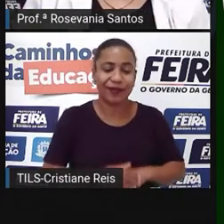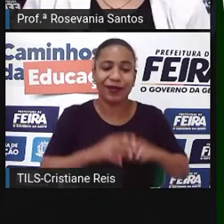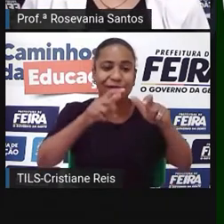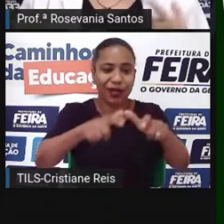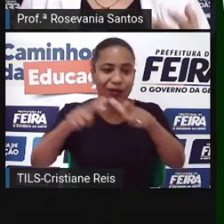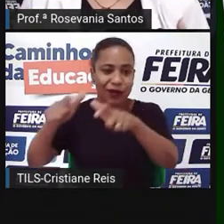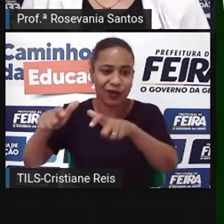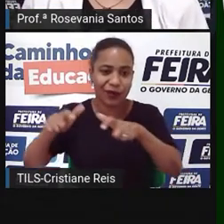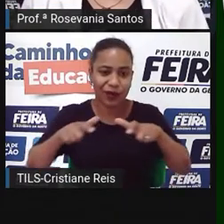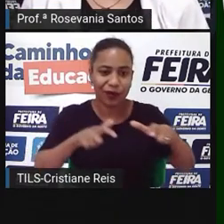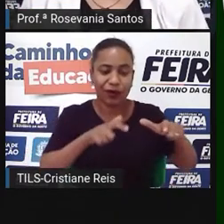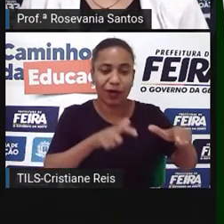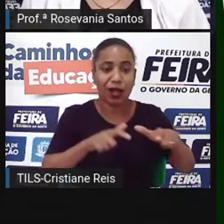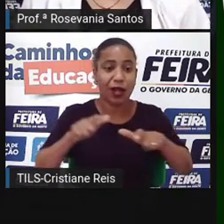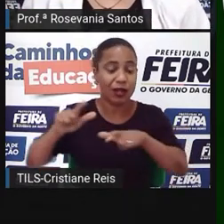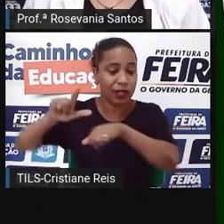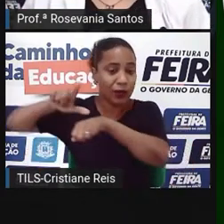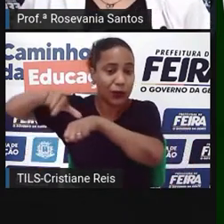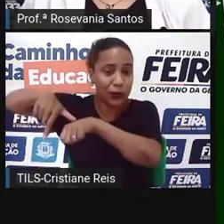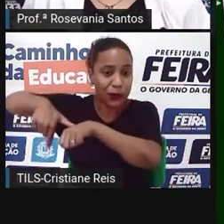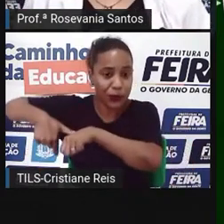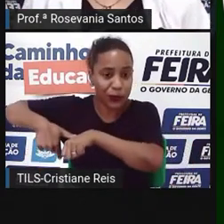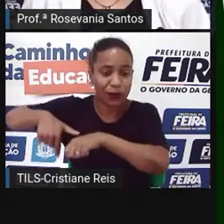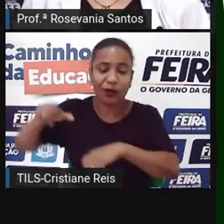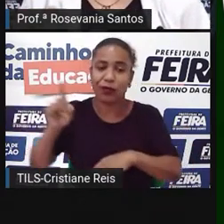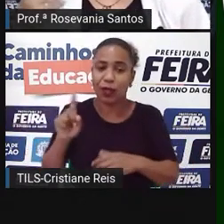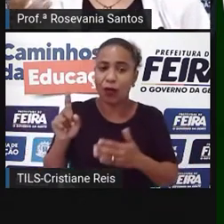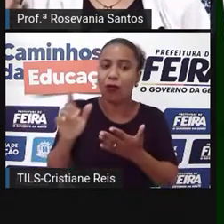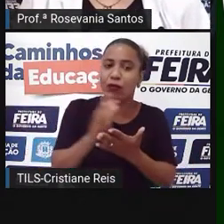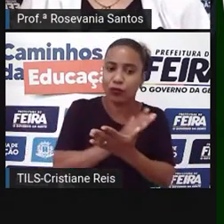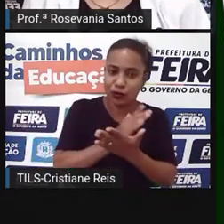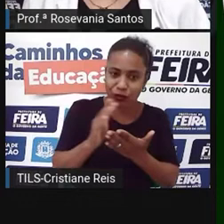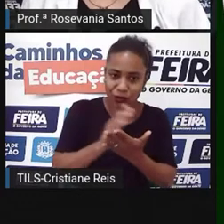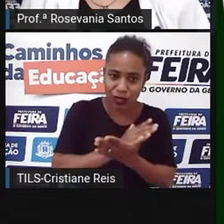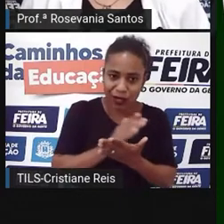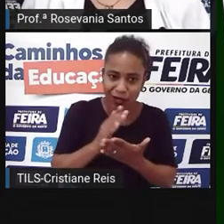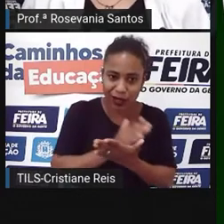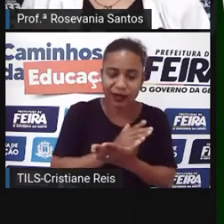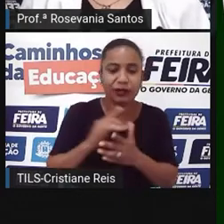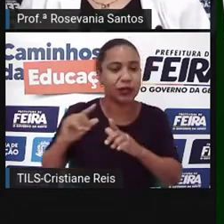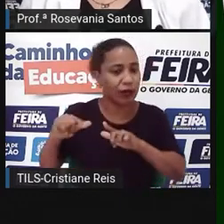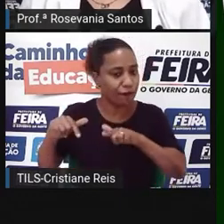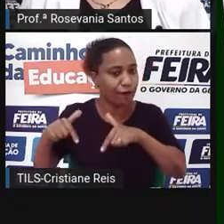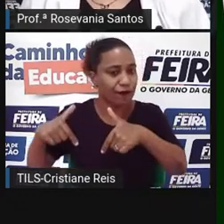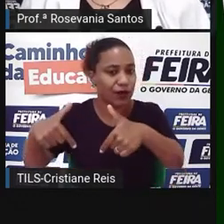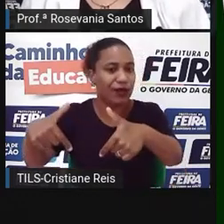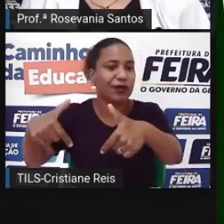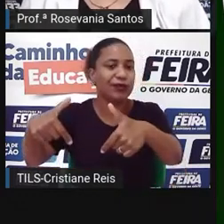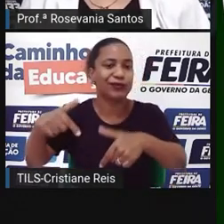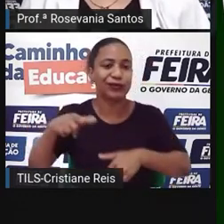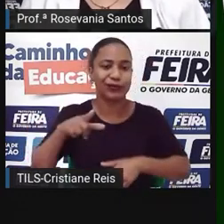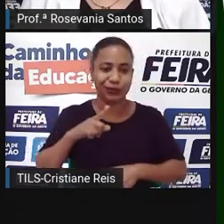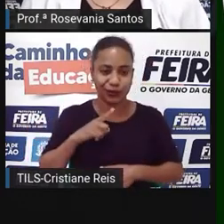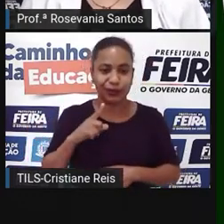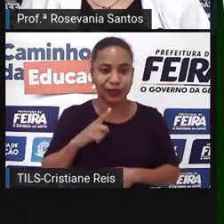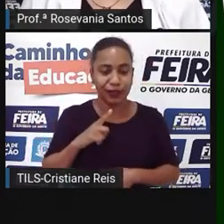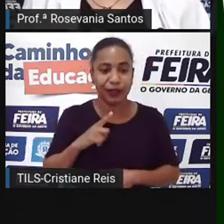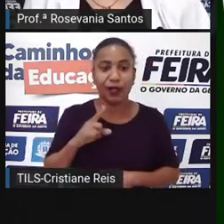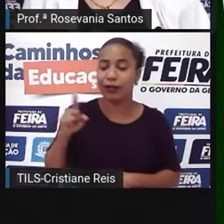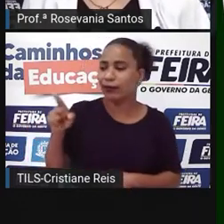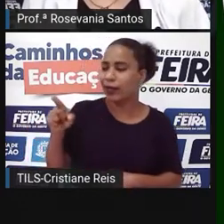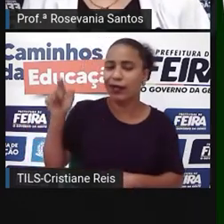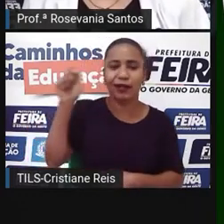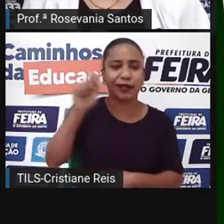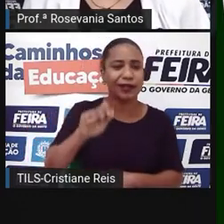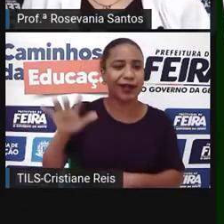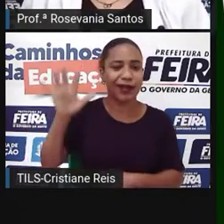atrasados, né? Com técnicas tradicionais. Existem sim as técnicas mais avançadas. Mas o forte mesmo da economia lá